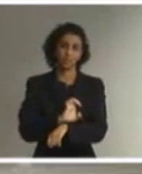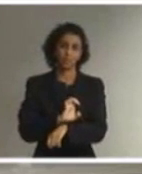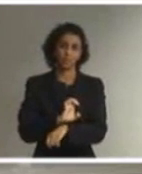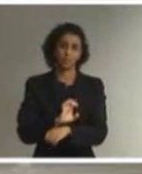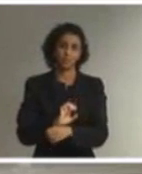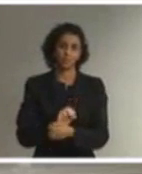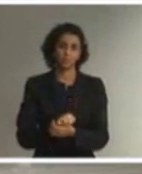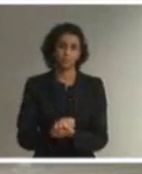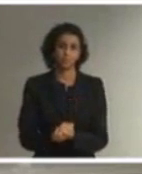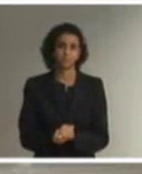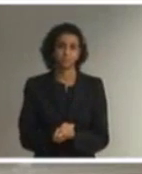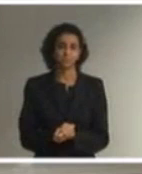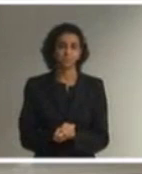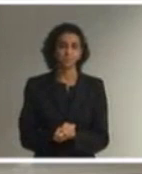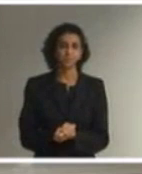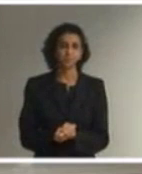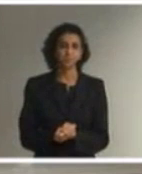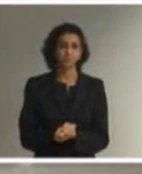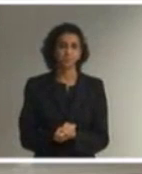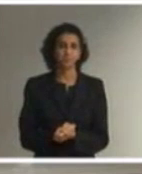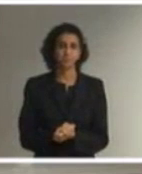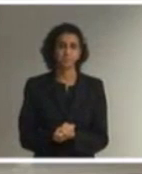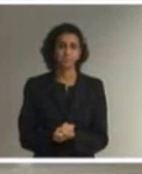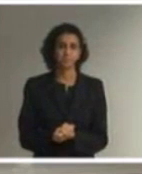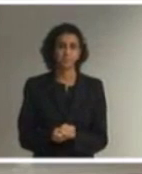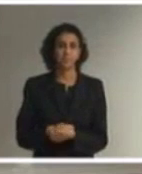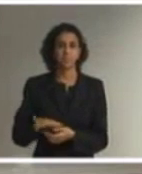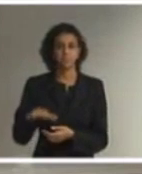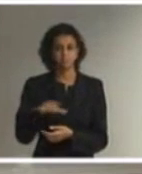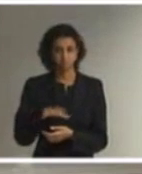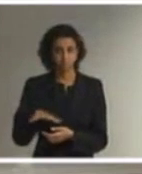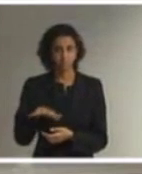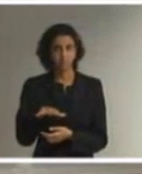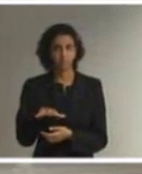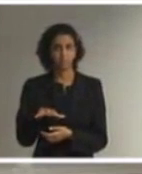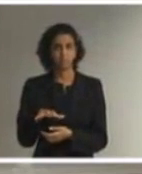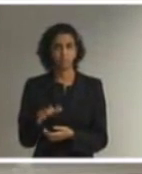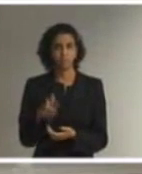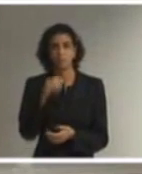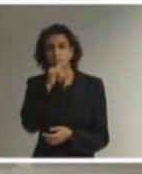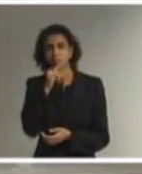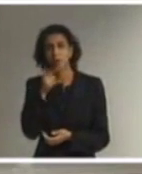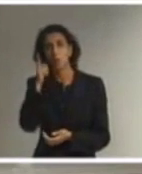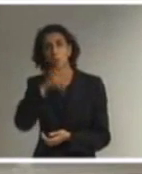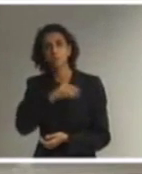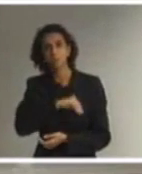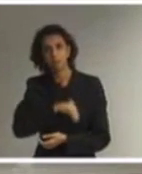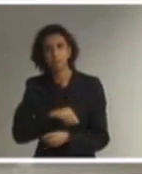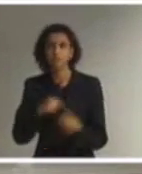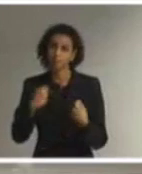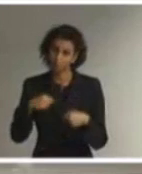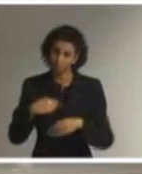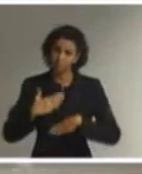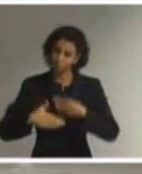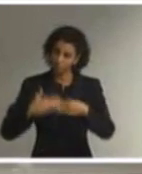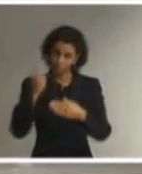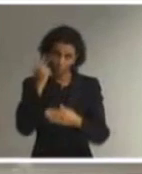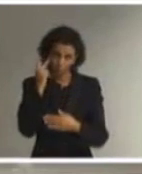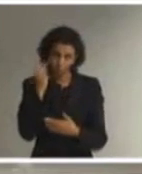ali dessa relação capital-trabalho. E um outro aspecto